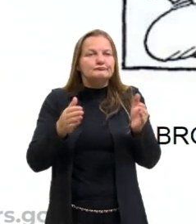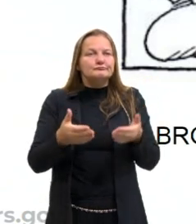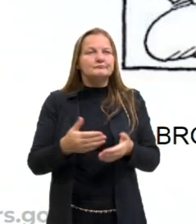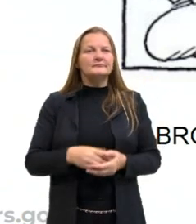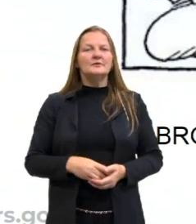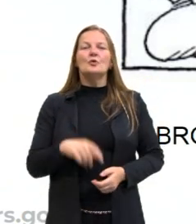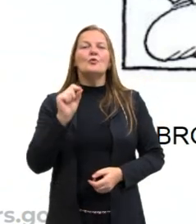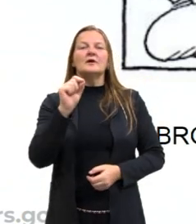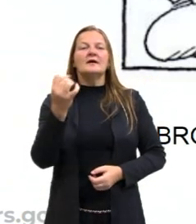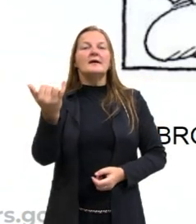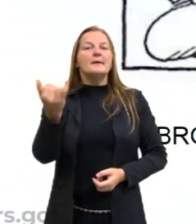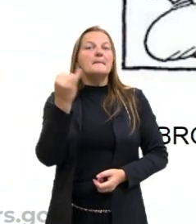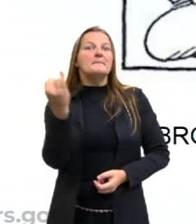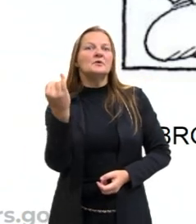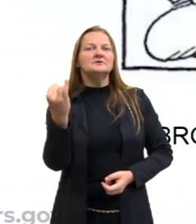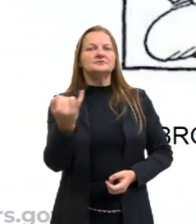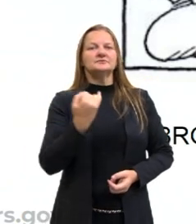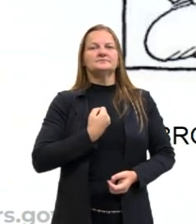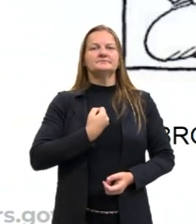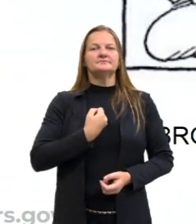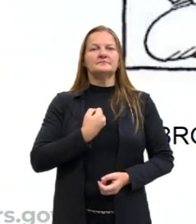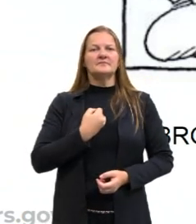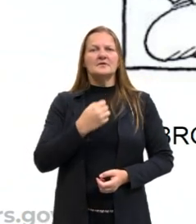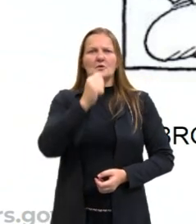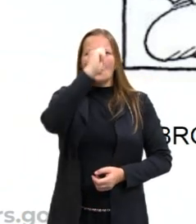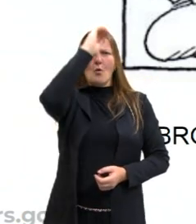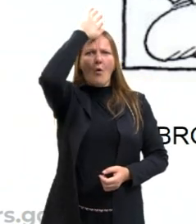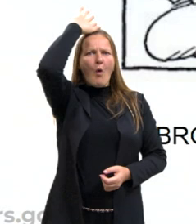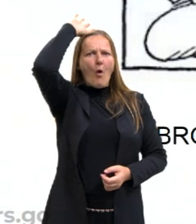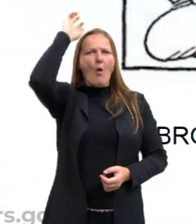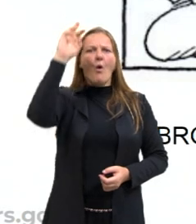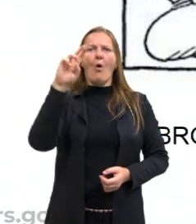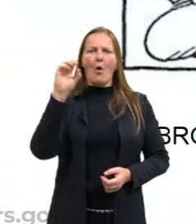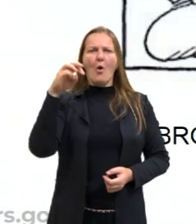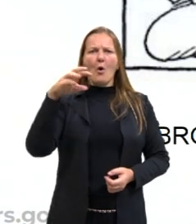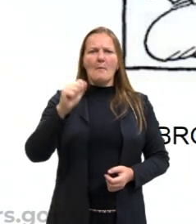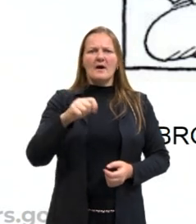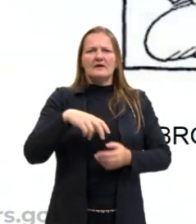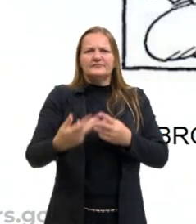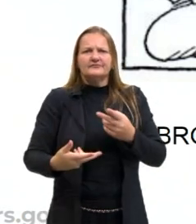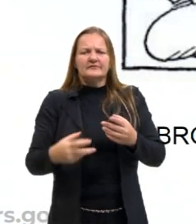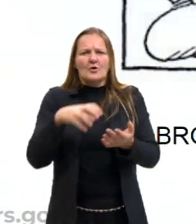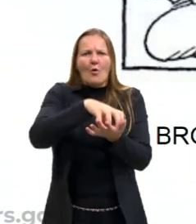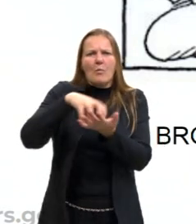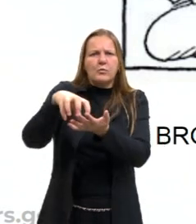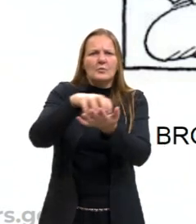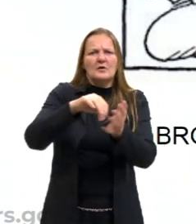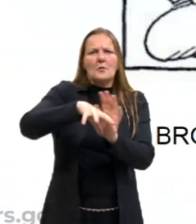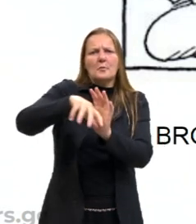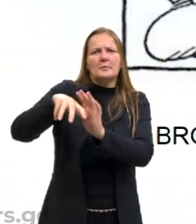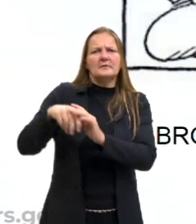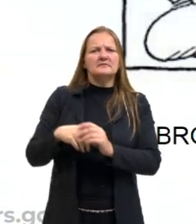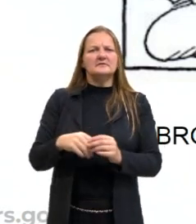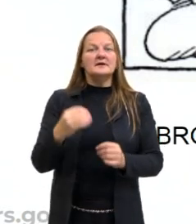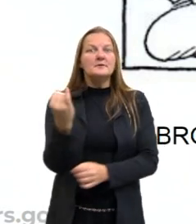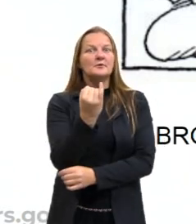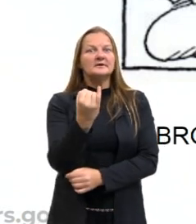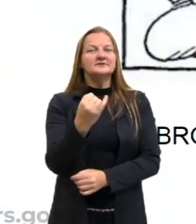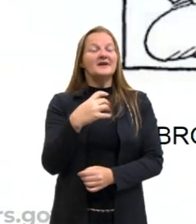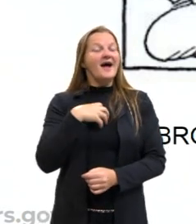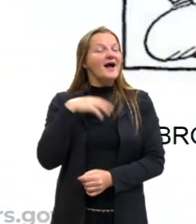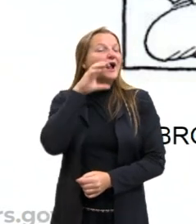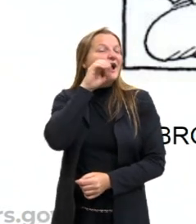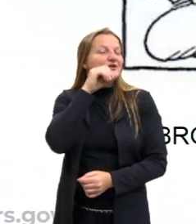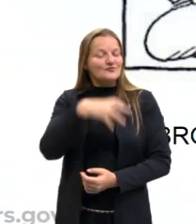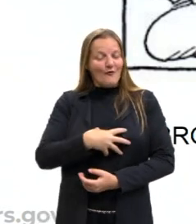foi a notícia importante para o agar? Que o Império Romano caiu, que saquearam a vila dele? Não, para ele a notícia importante foi